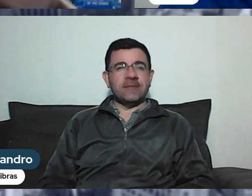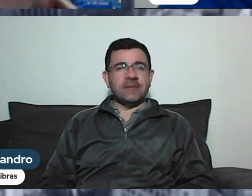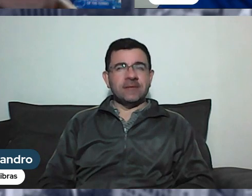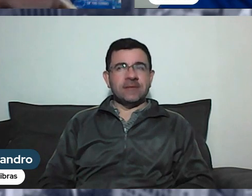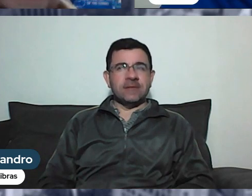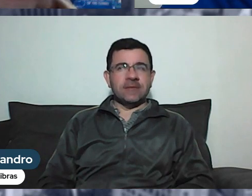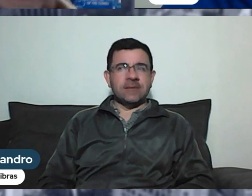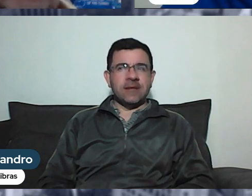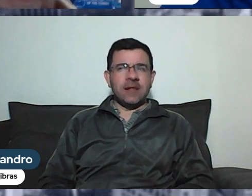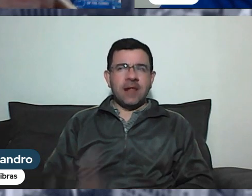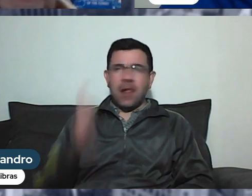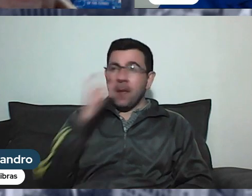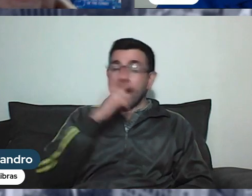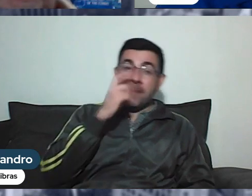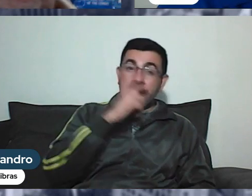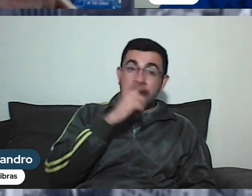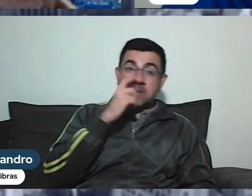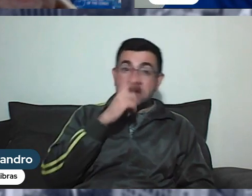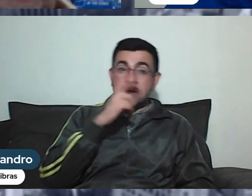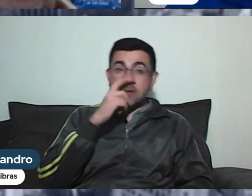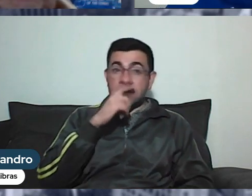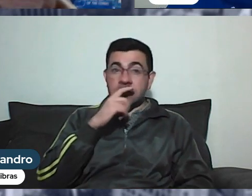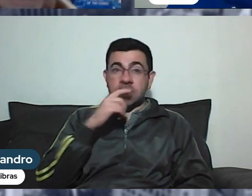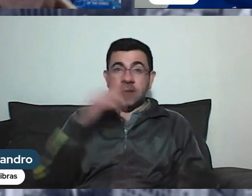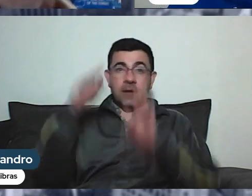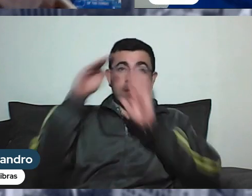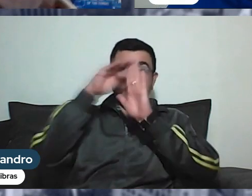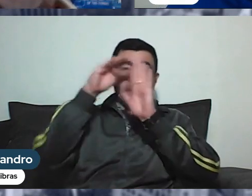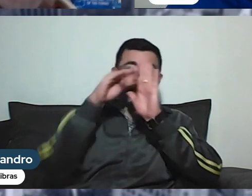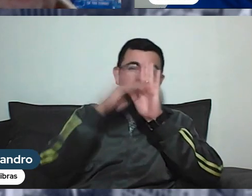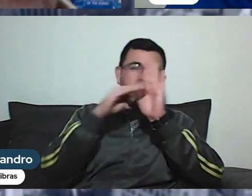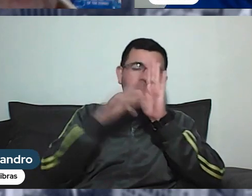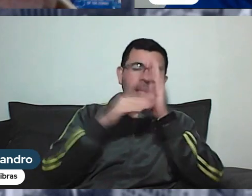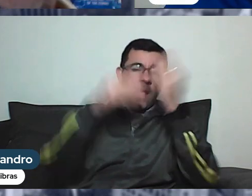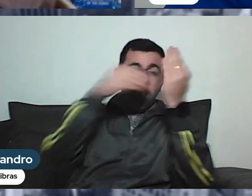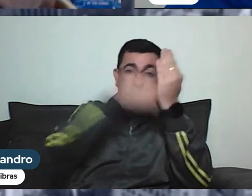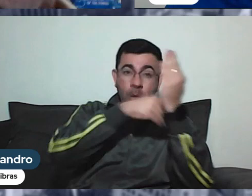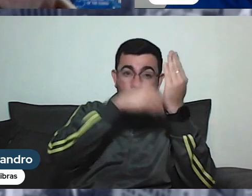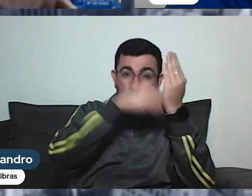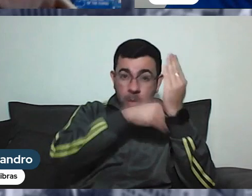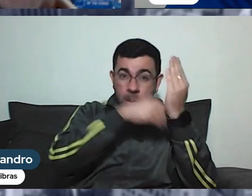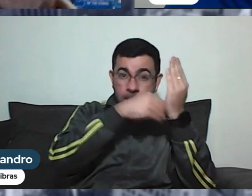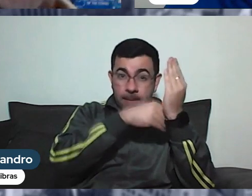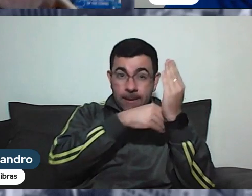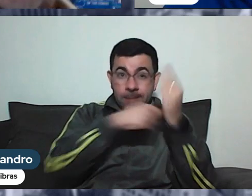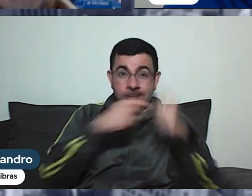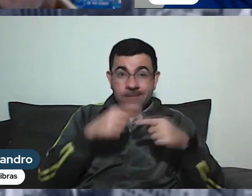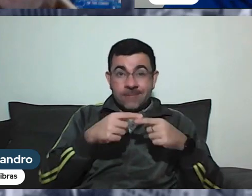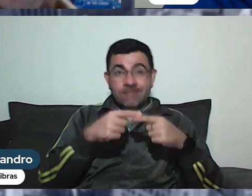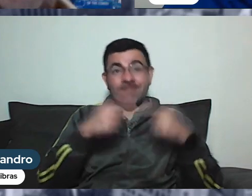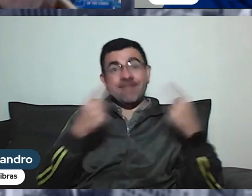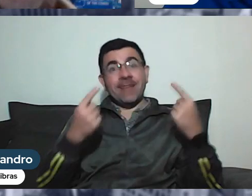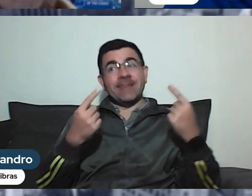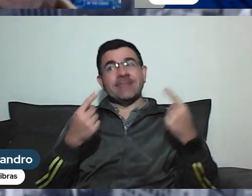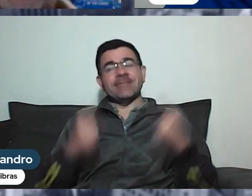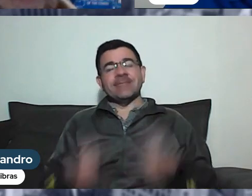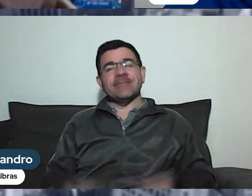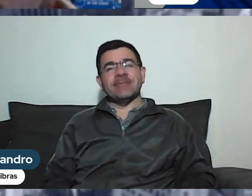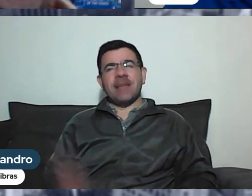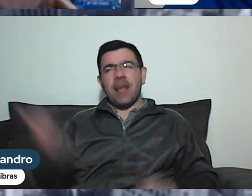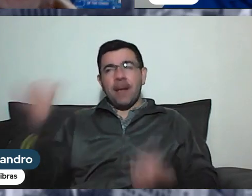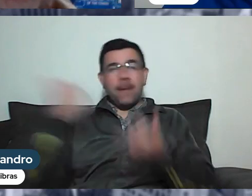porque a pauta é secreta. A pauta é secreta para quem tem preguiça de buscar informação.